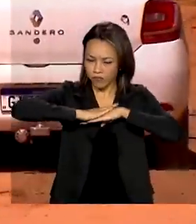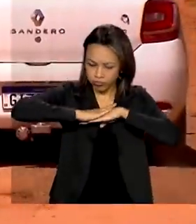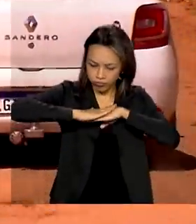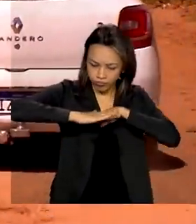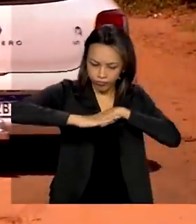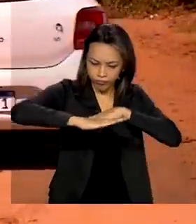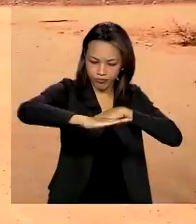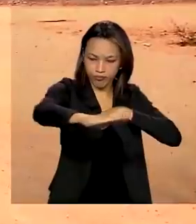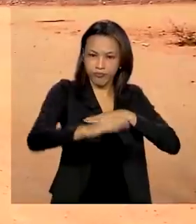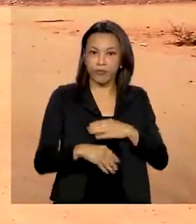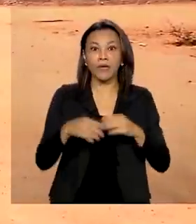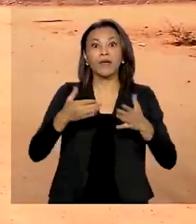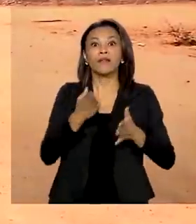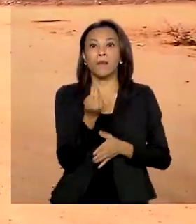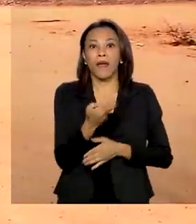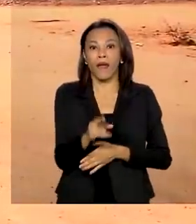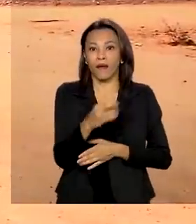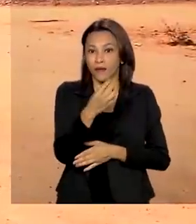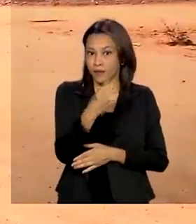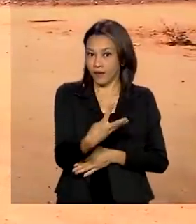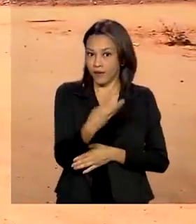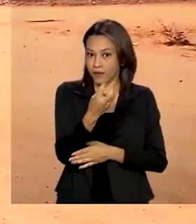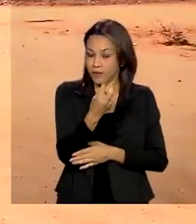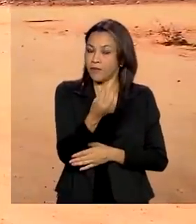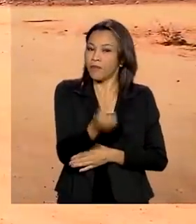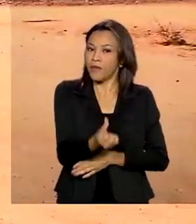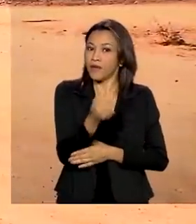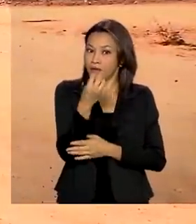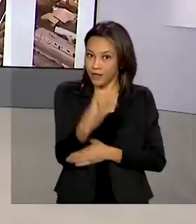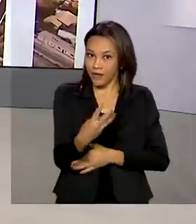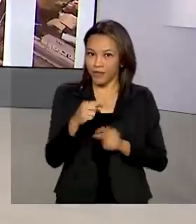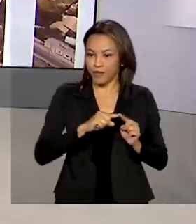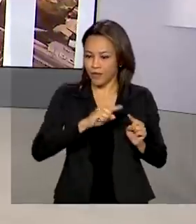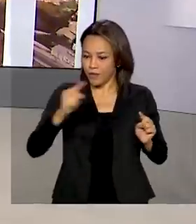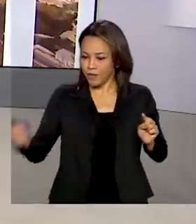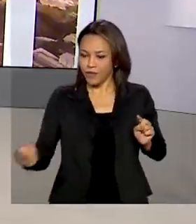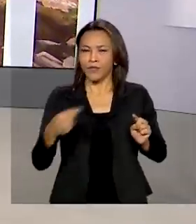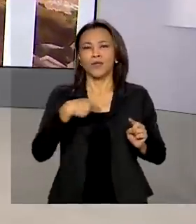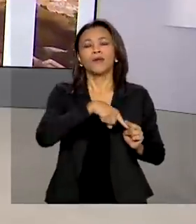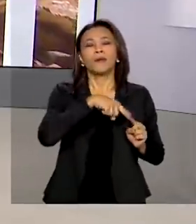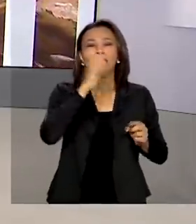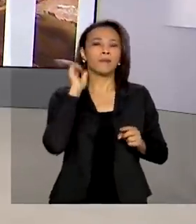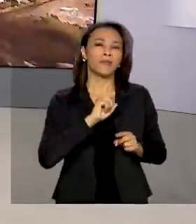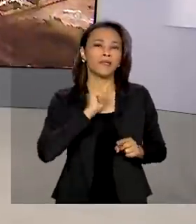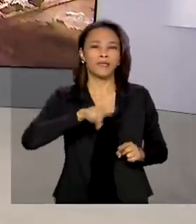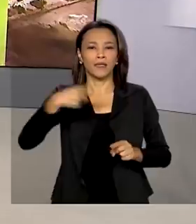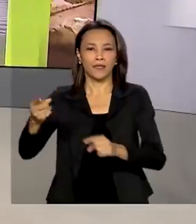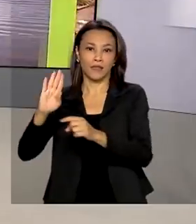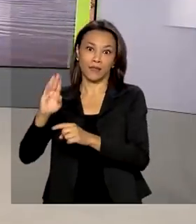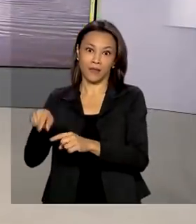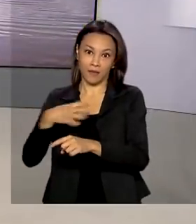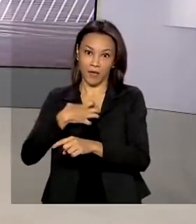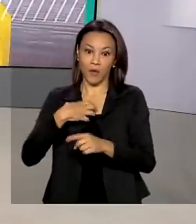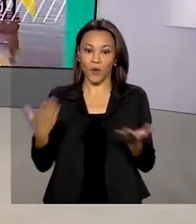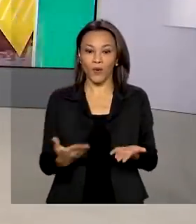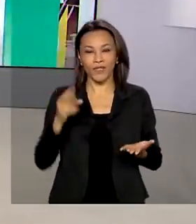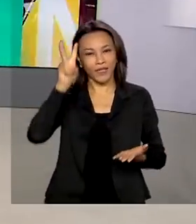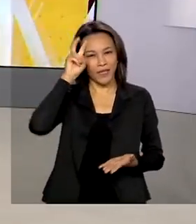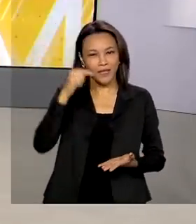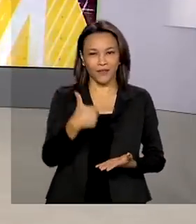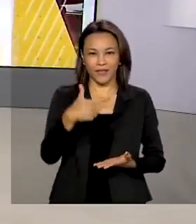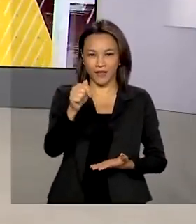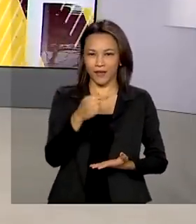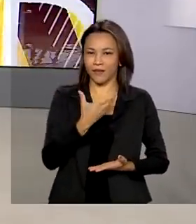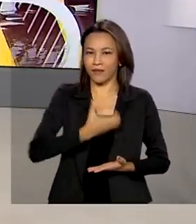BR-367 entre Minas Gerais e Bahia. Hoje é quinta-feira, 17 de dezembro de